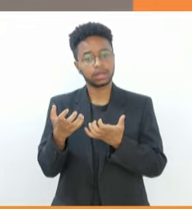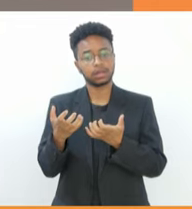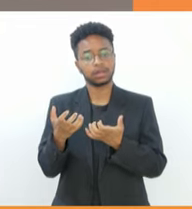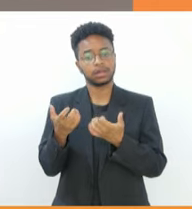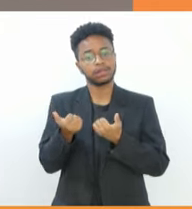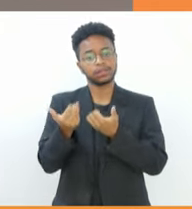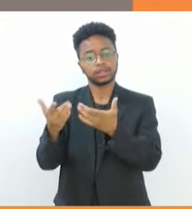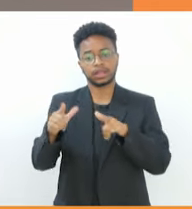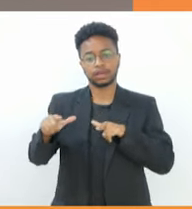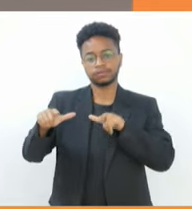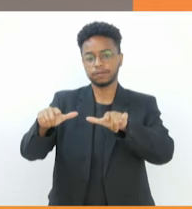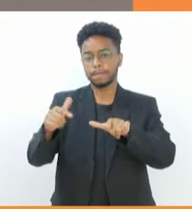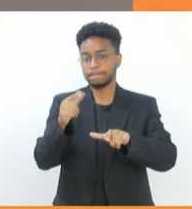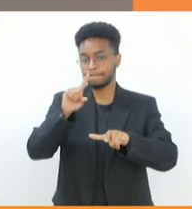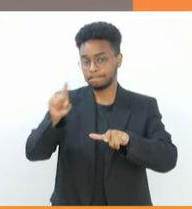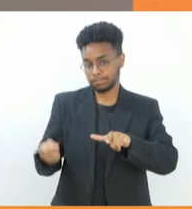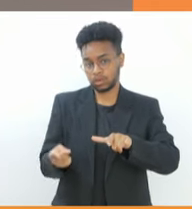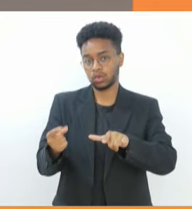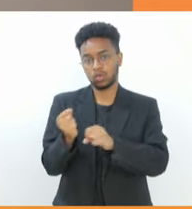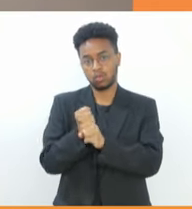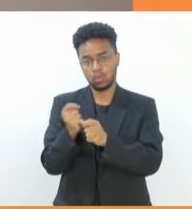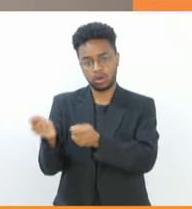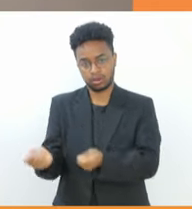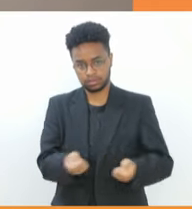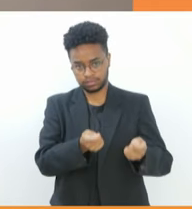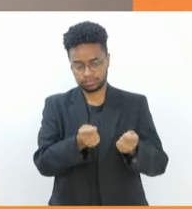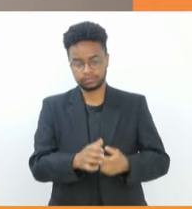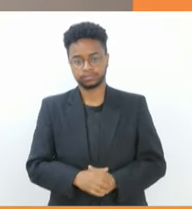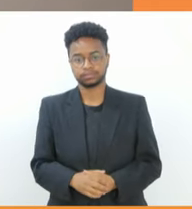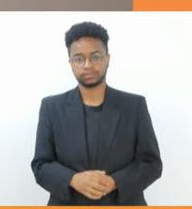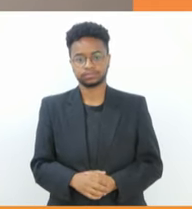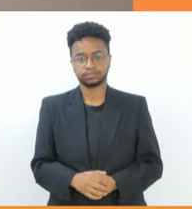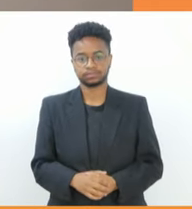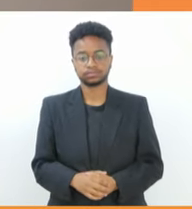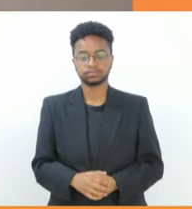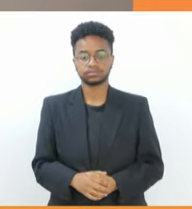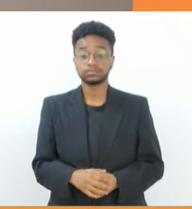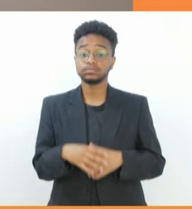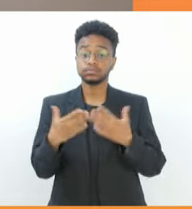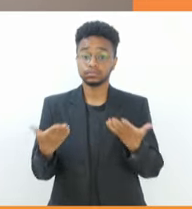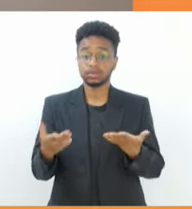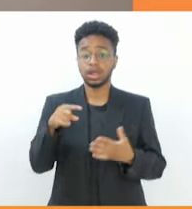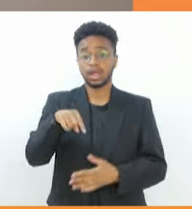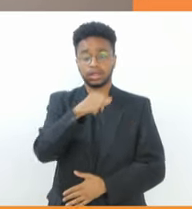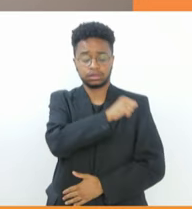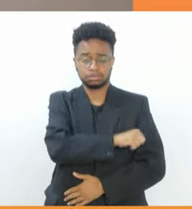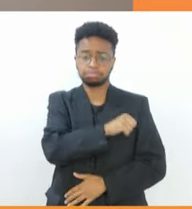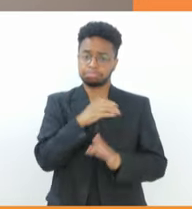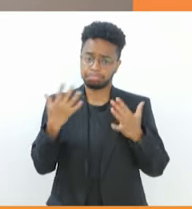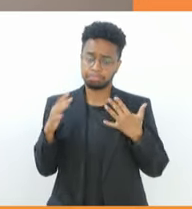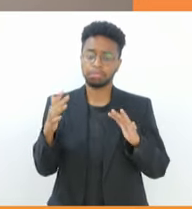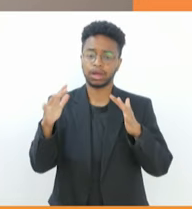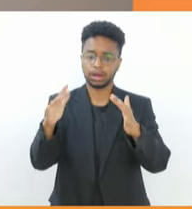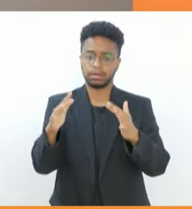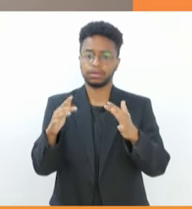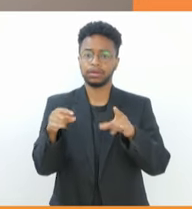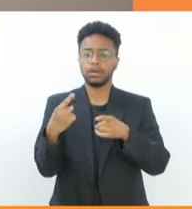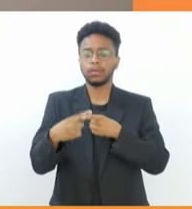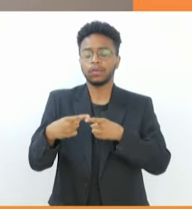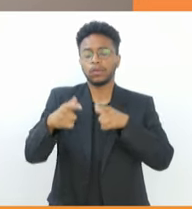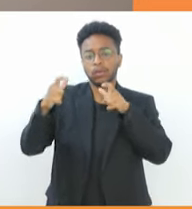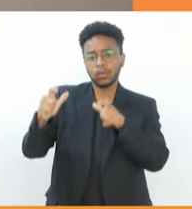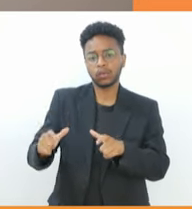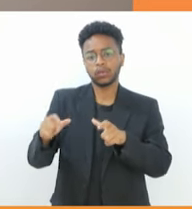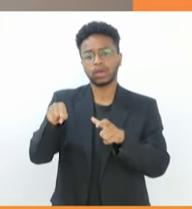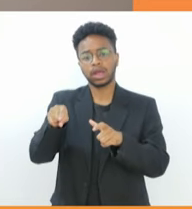certificados por ano. Então, o Rio de Janeiro está de parabéns. A localidade